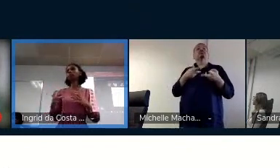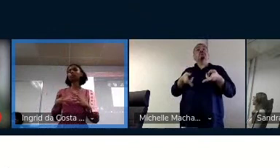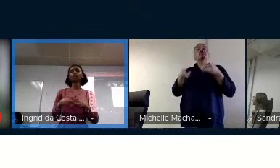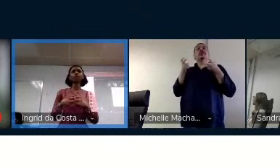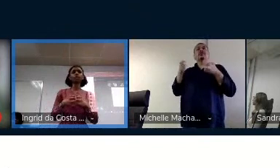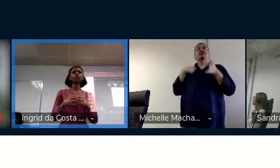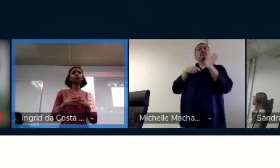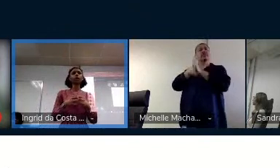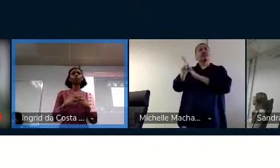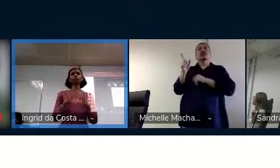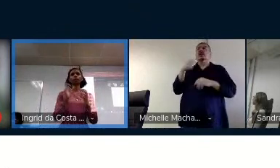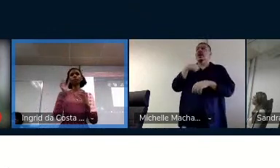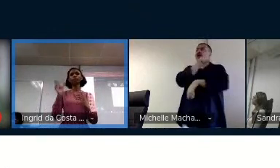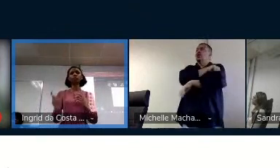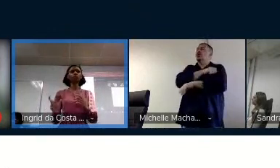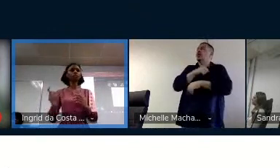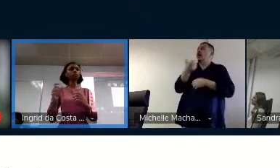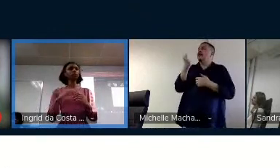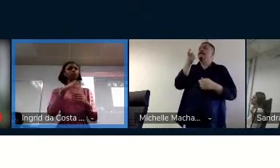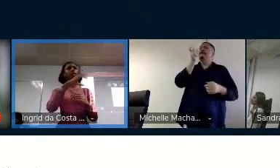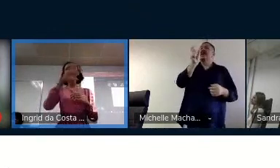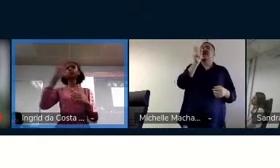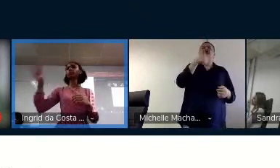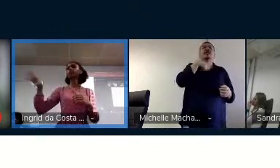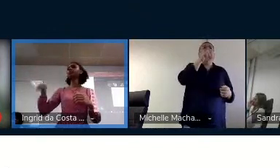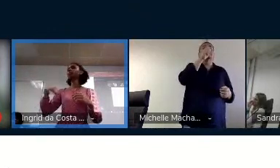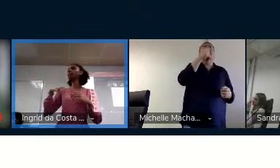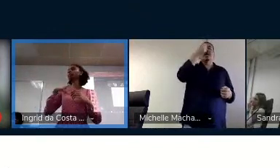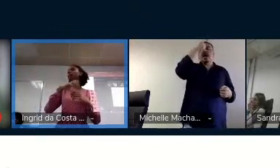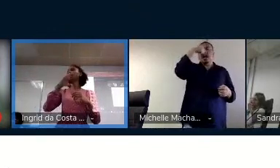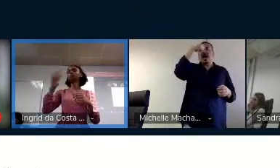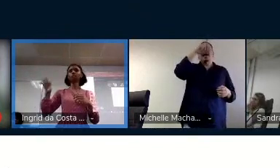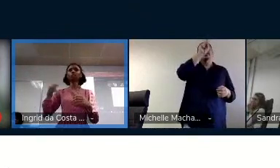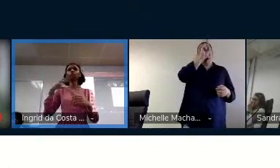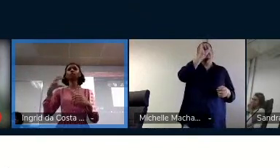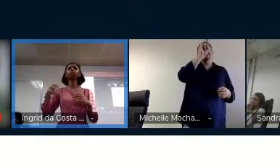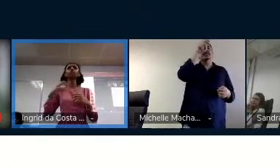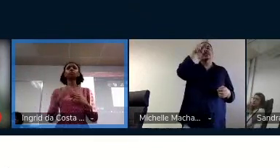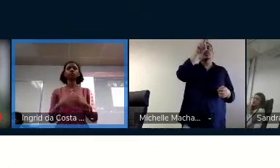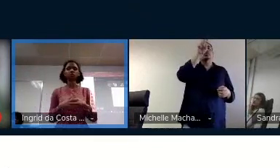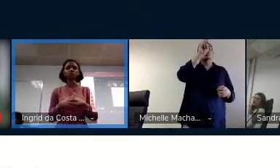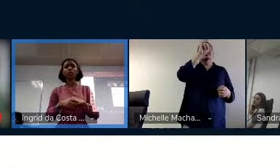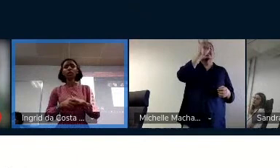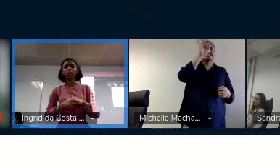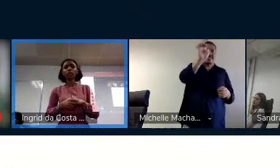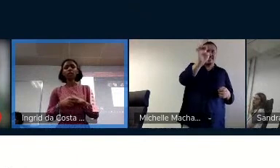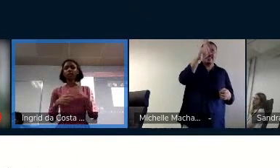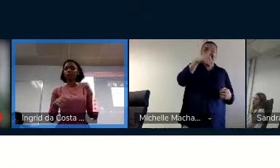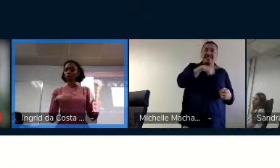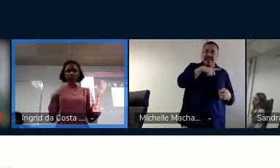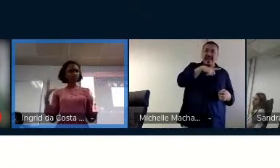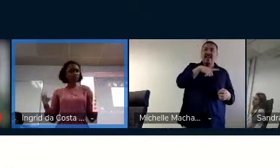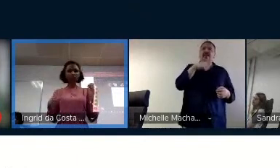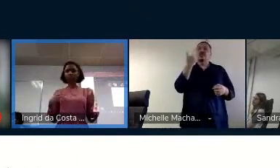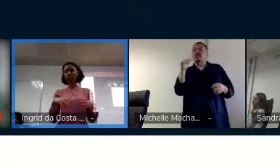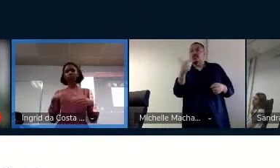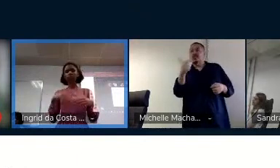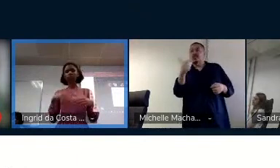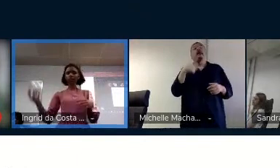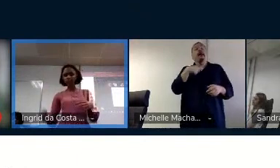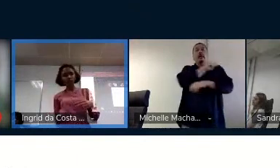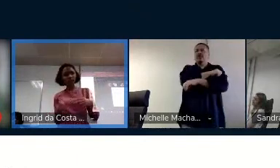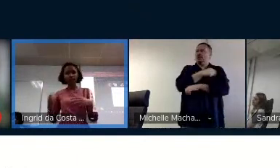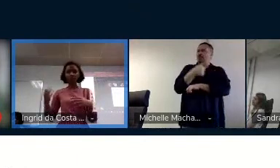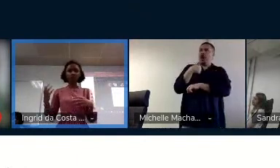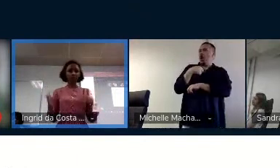alunos sobre a palavra sinusite, se eles tinham sinusite, se eles conheciam sinusite. E aí, os alunos começaram a